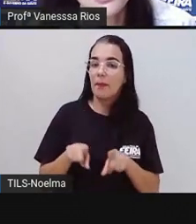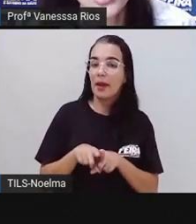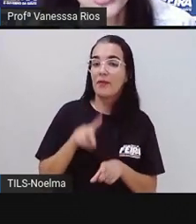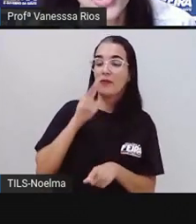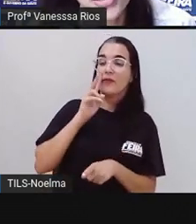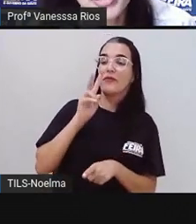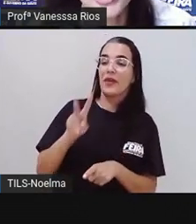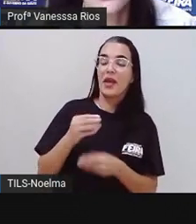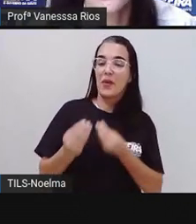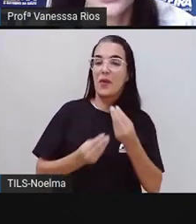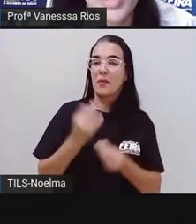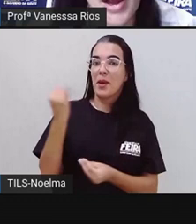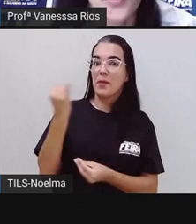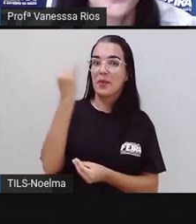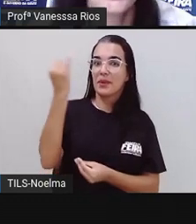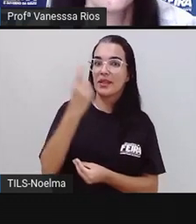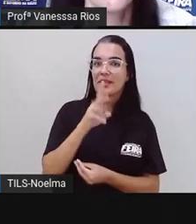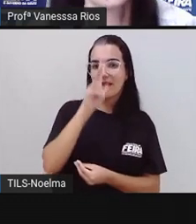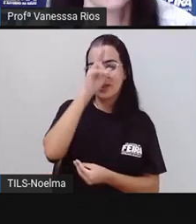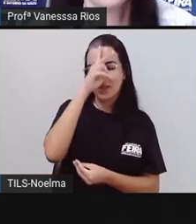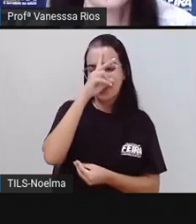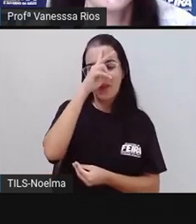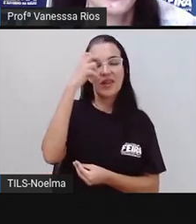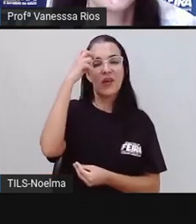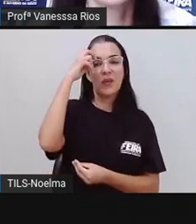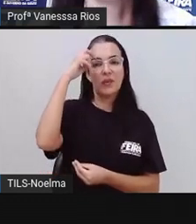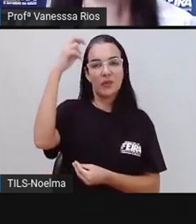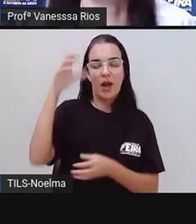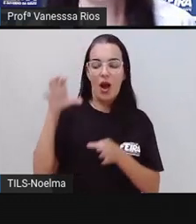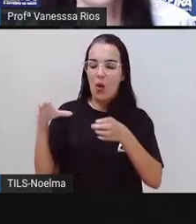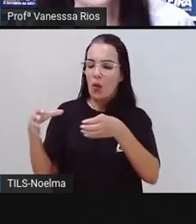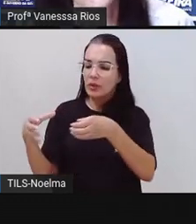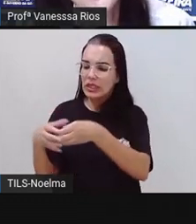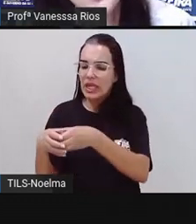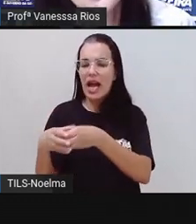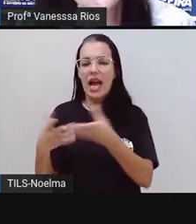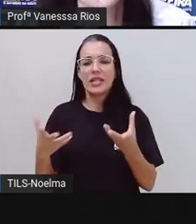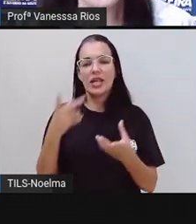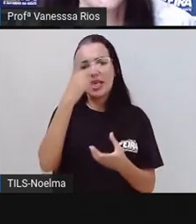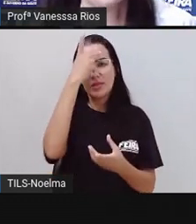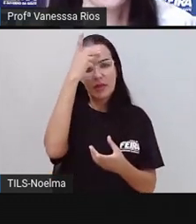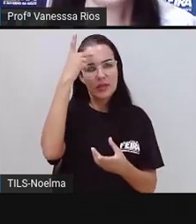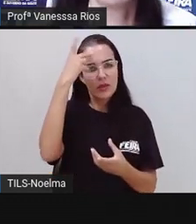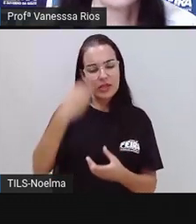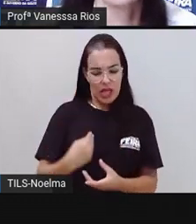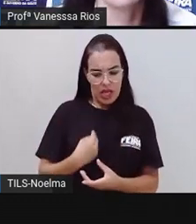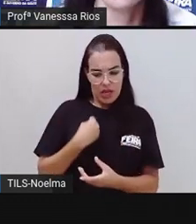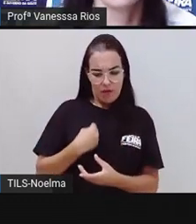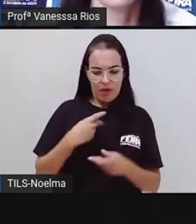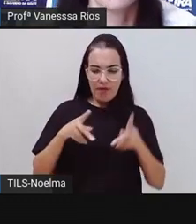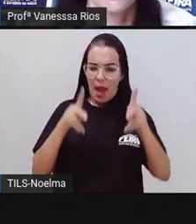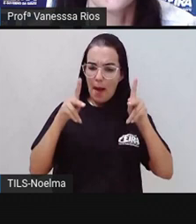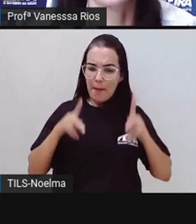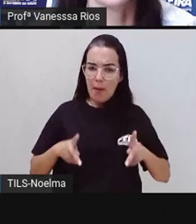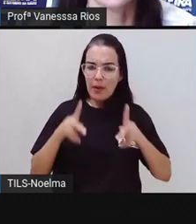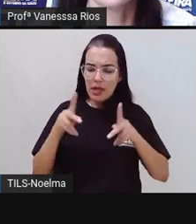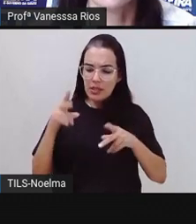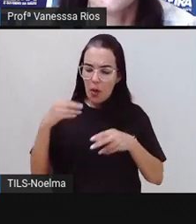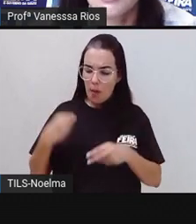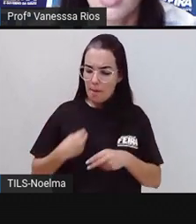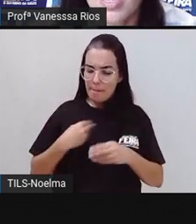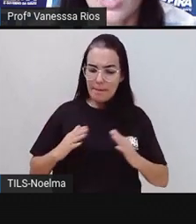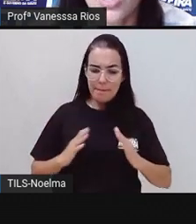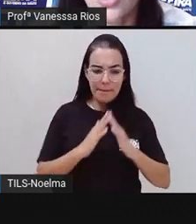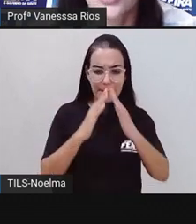importância histórica e cultural que as comunidades, que as pessoas, que a população que moram, que